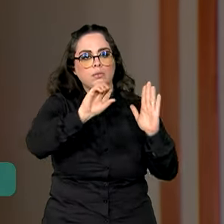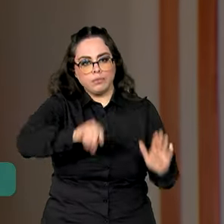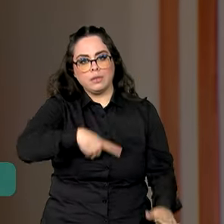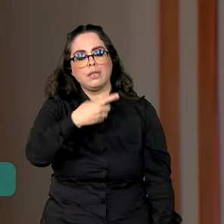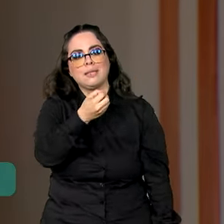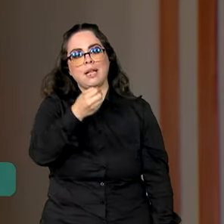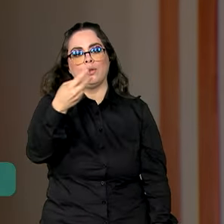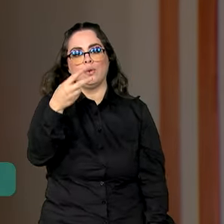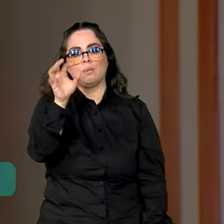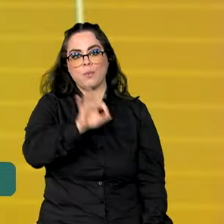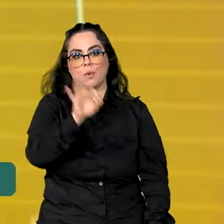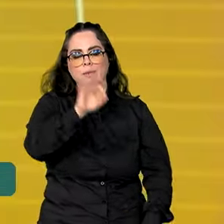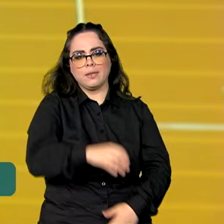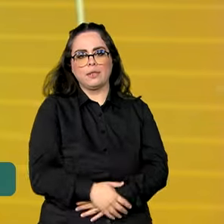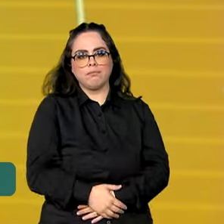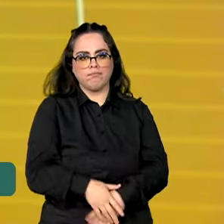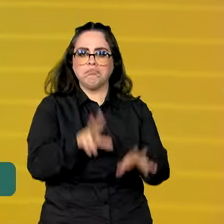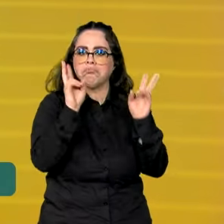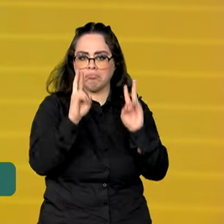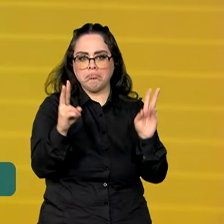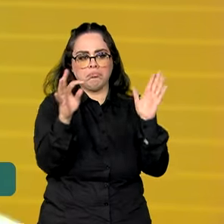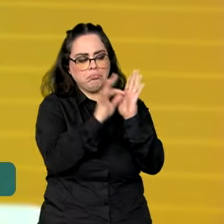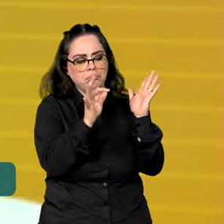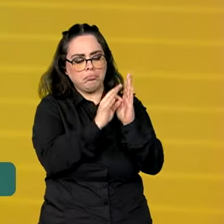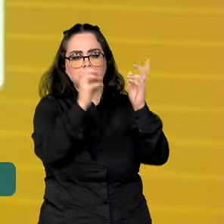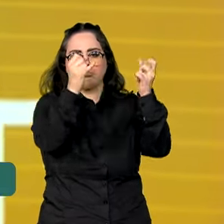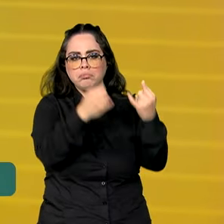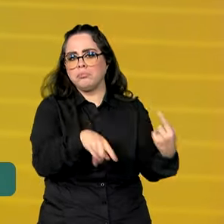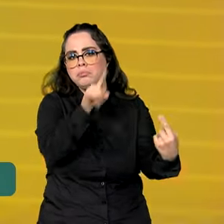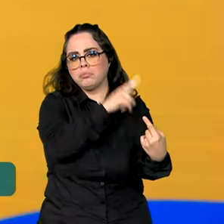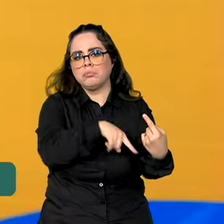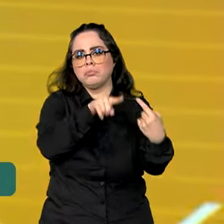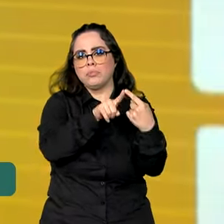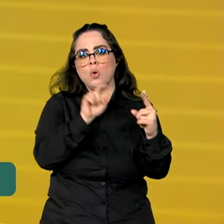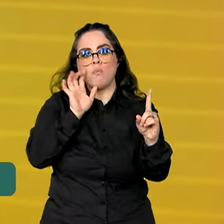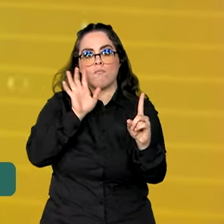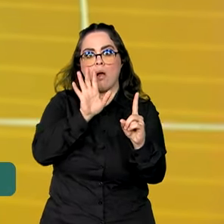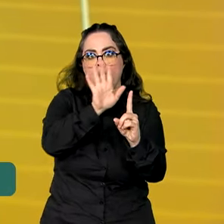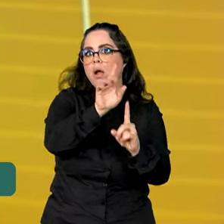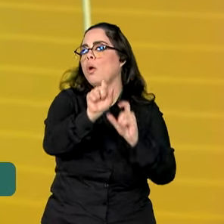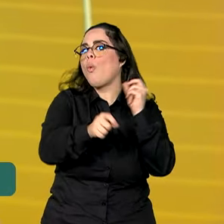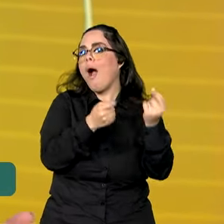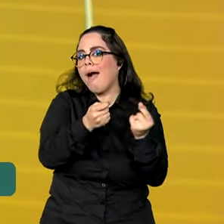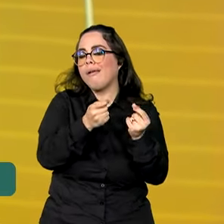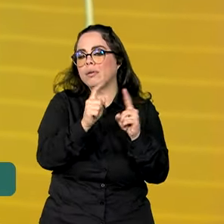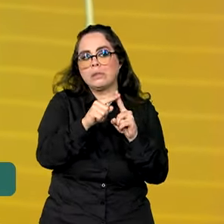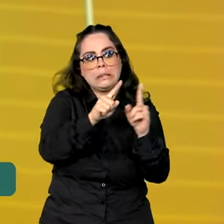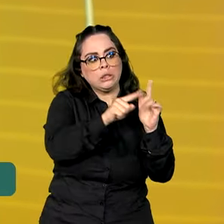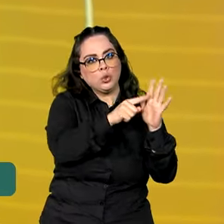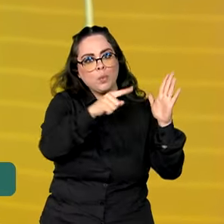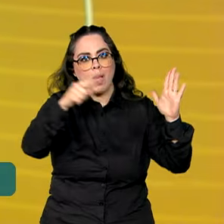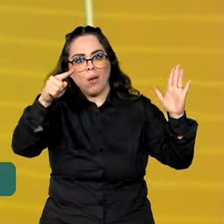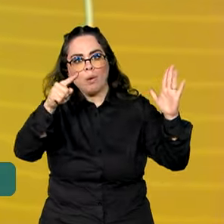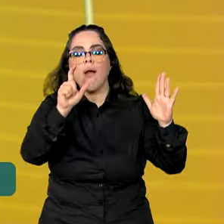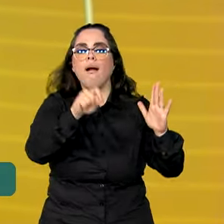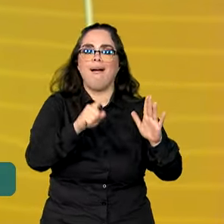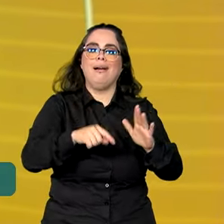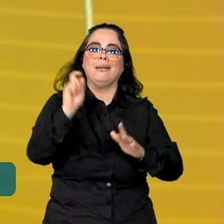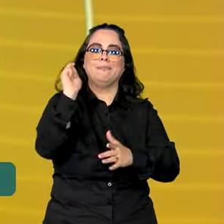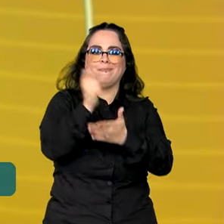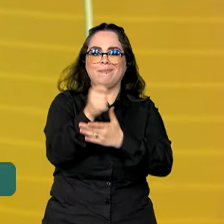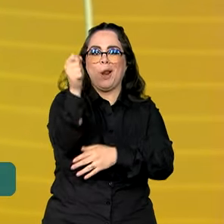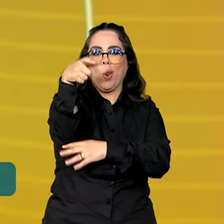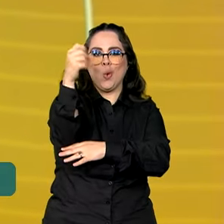,02%. De acordo com o IBGE, o principal item que influenciou o resultado foi a energia elétrica residencial.